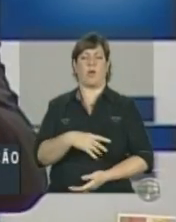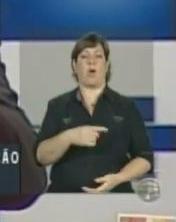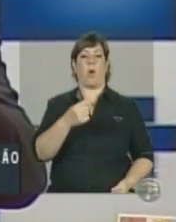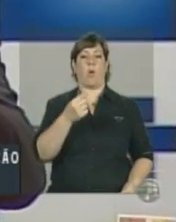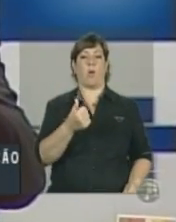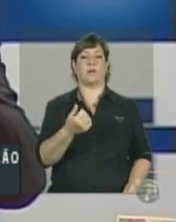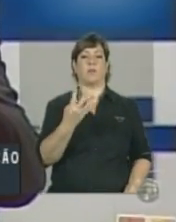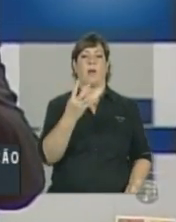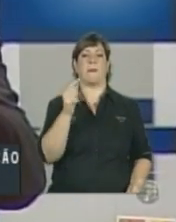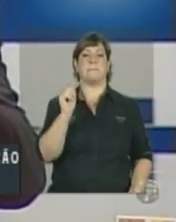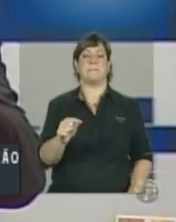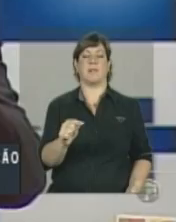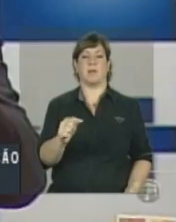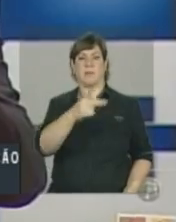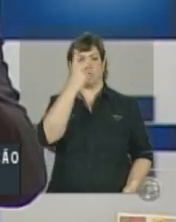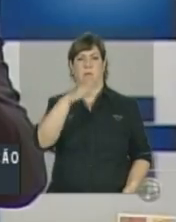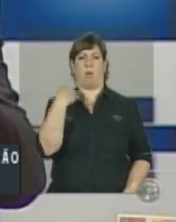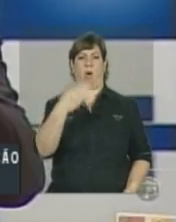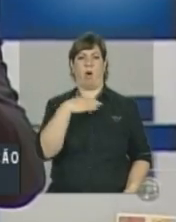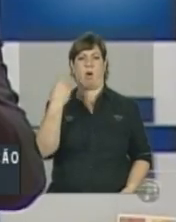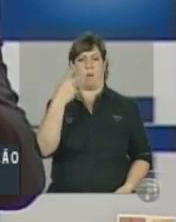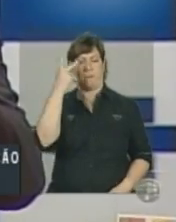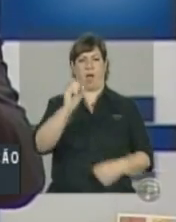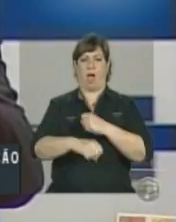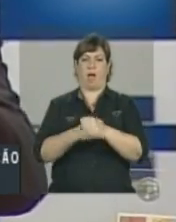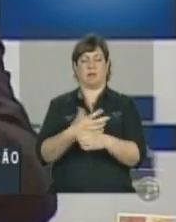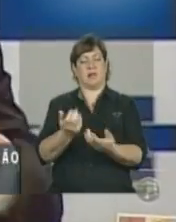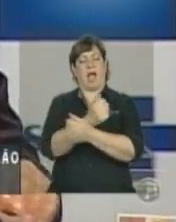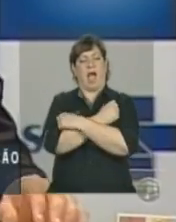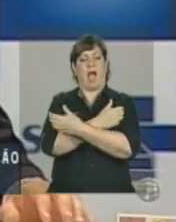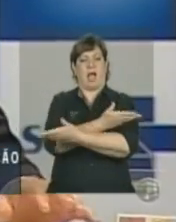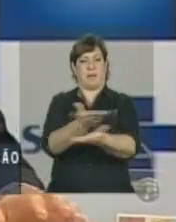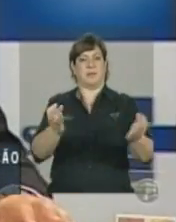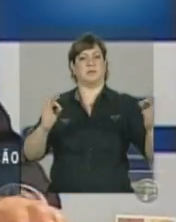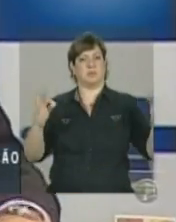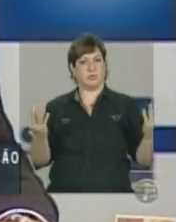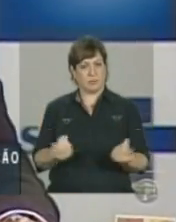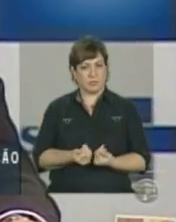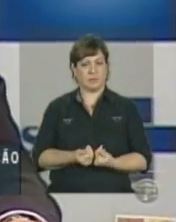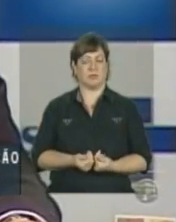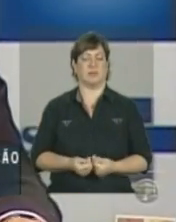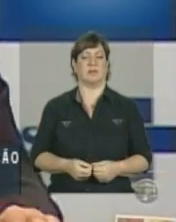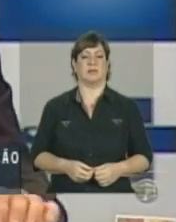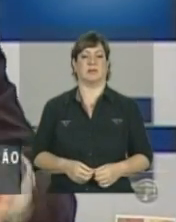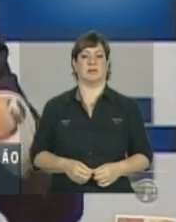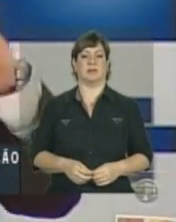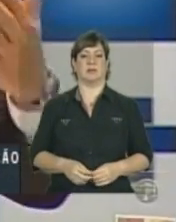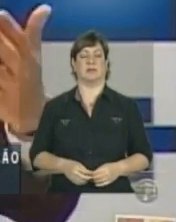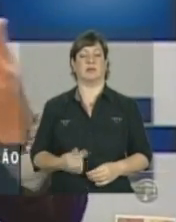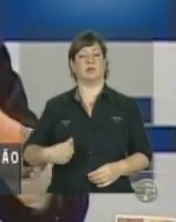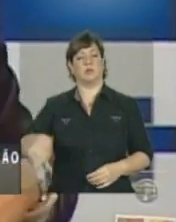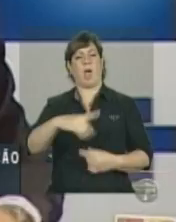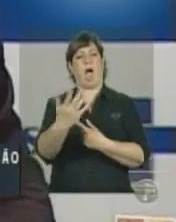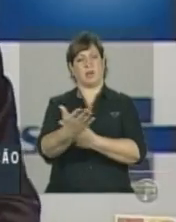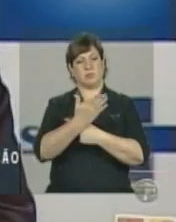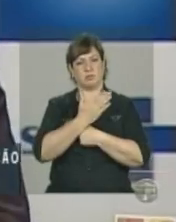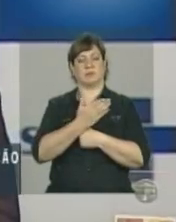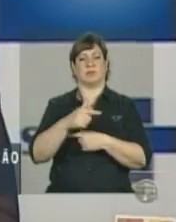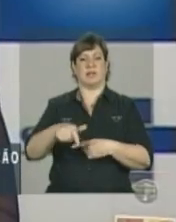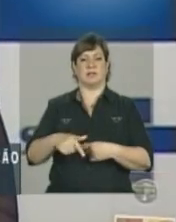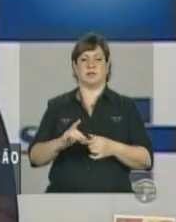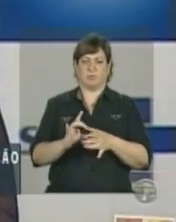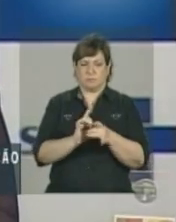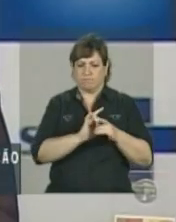4 mil pessoas com óbitos por tuberculose no nosso país. Então, um grande abraço a todos e nos ajudem aí nessa